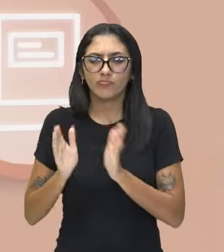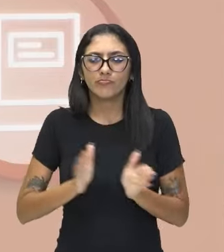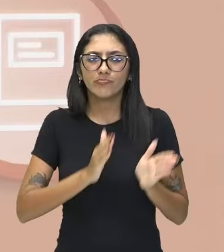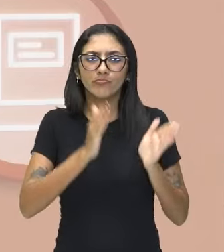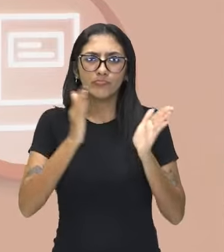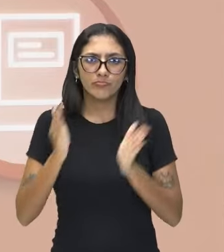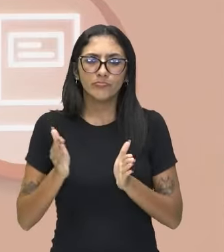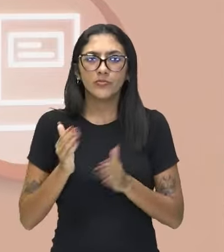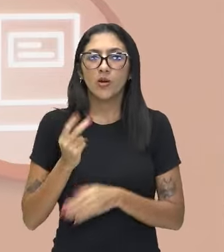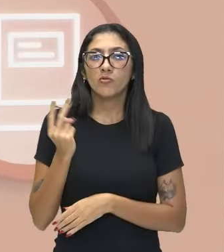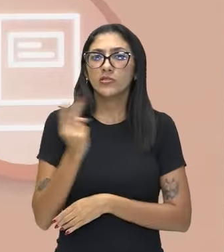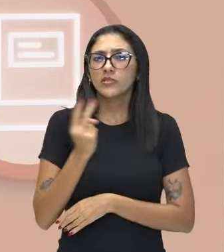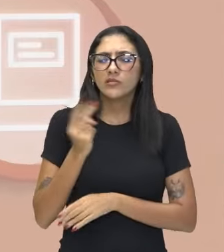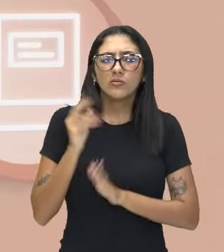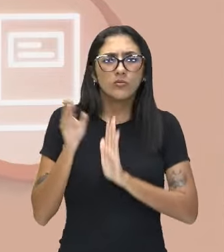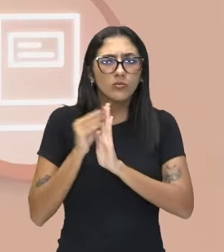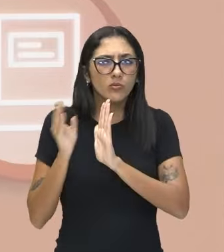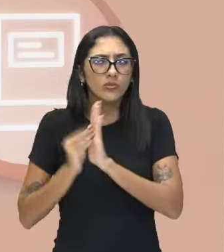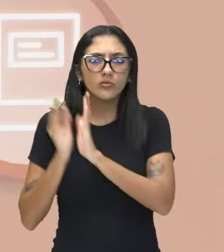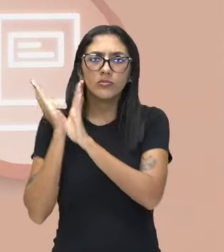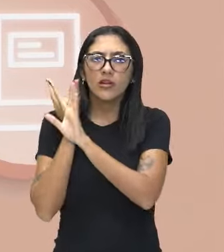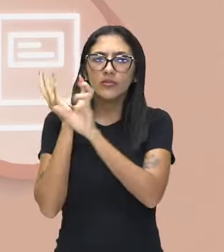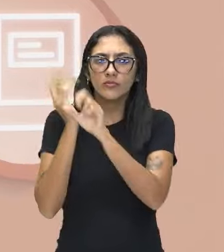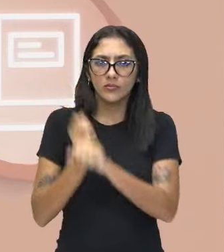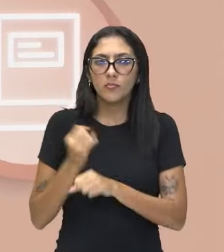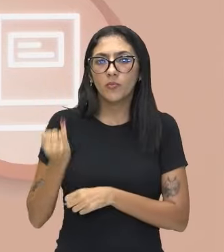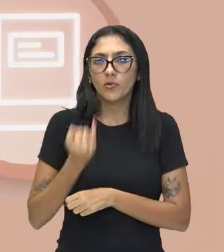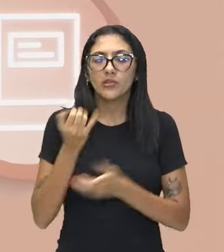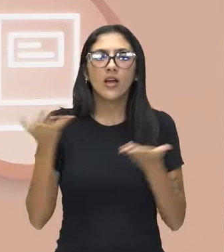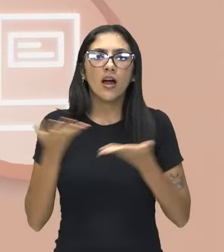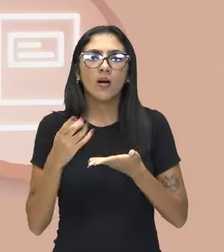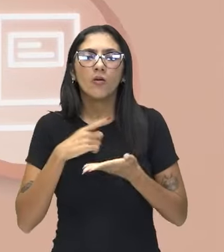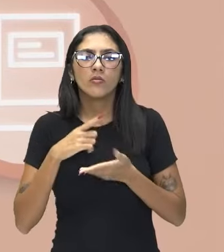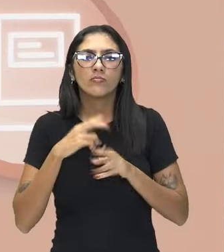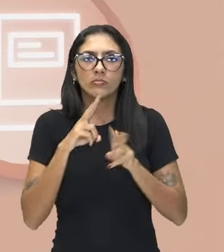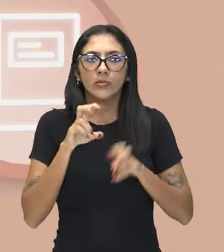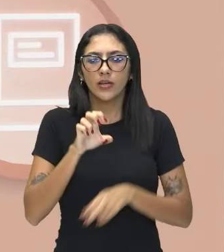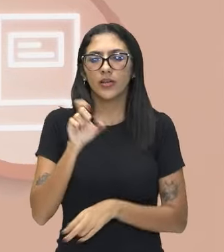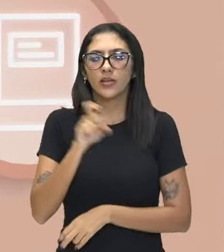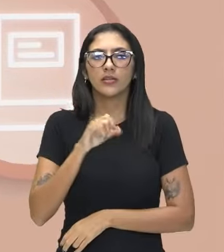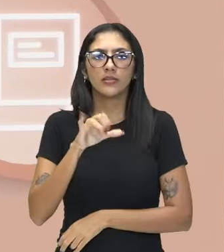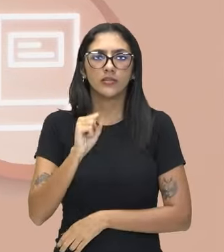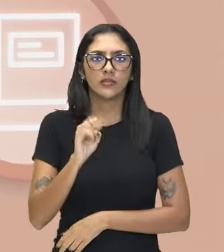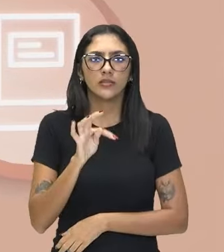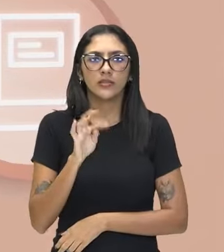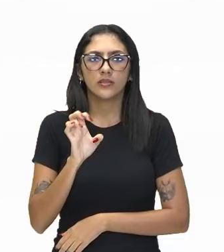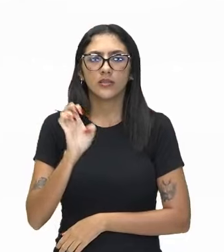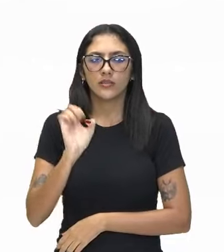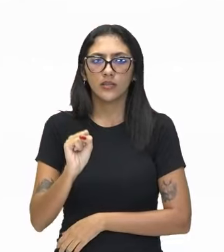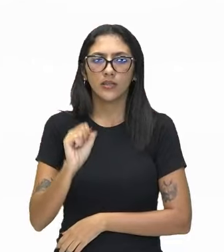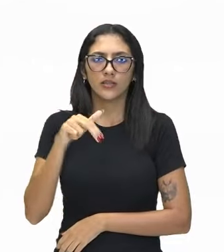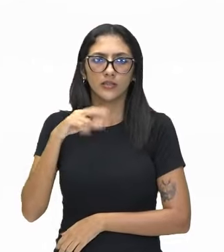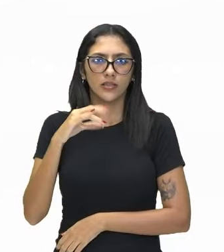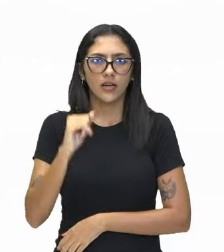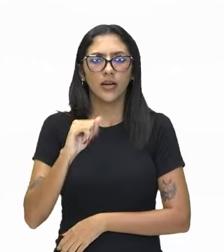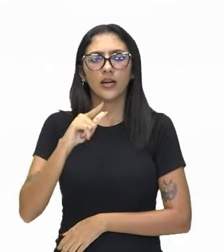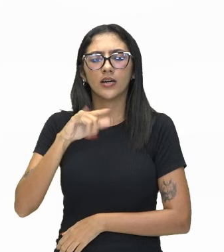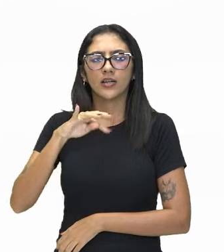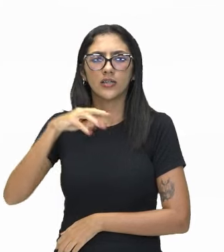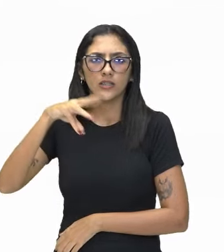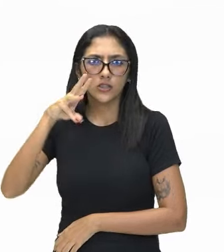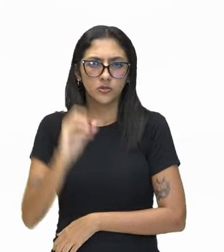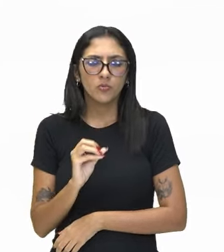por um segundo momento da nossa revisão. Nós vamos conversar sobre o existencialismo. Vamos lá. O que é o